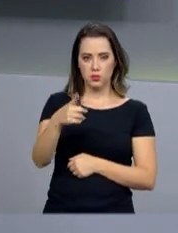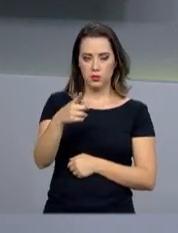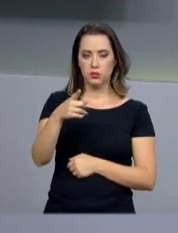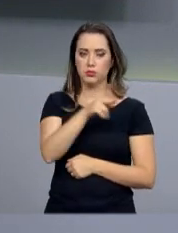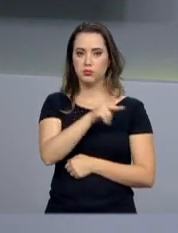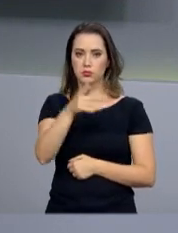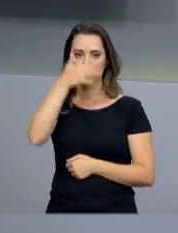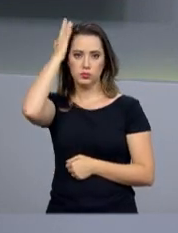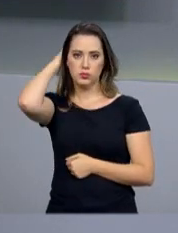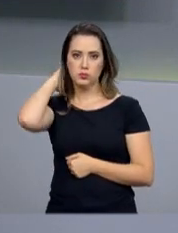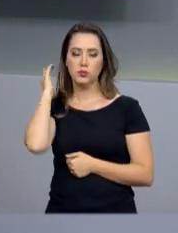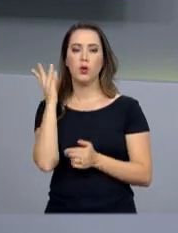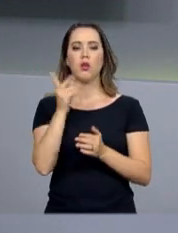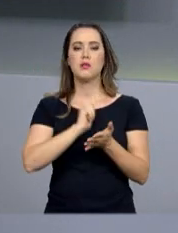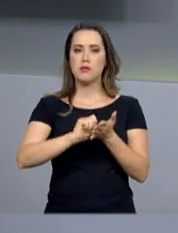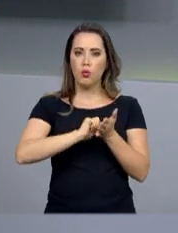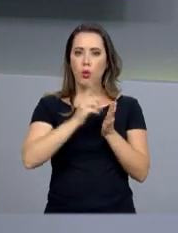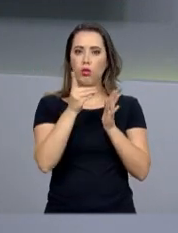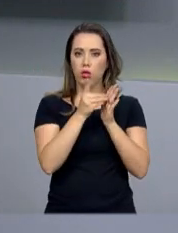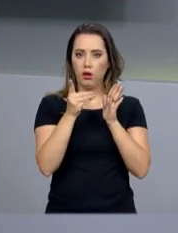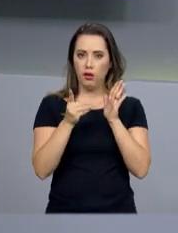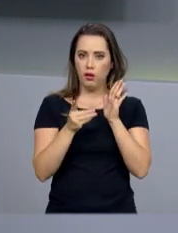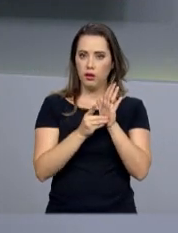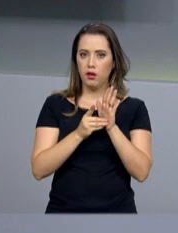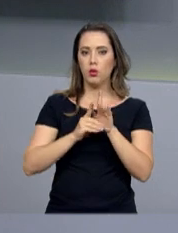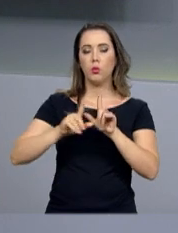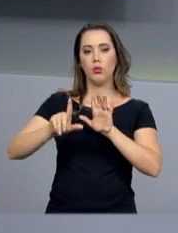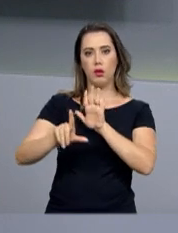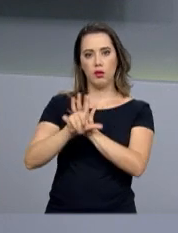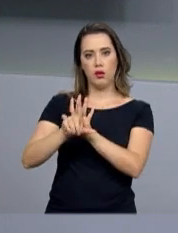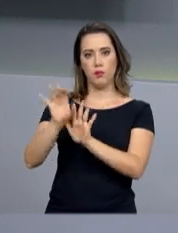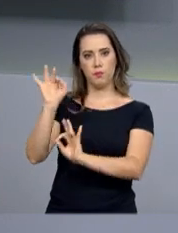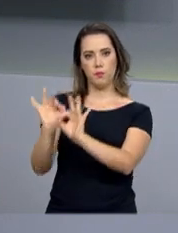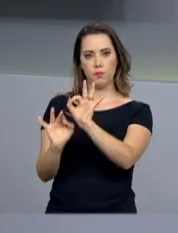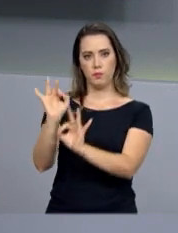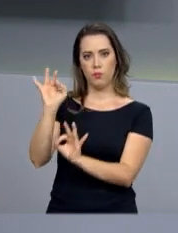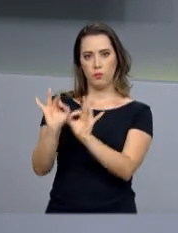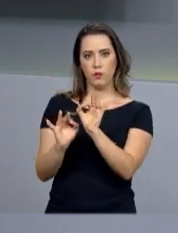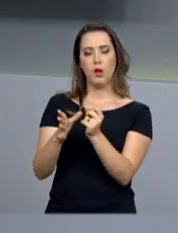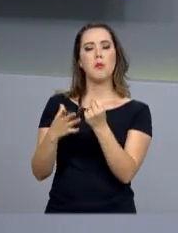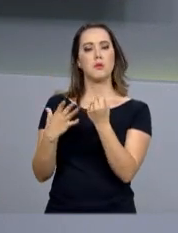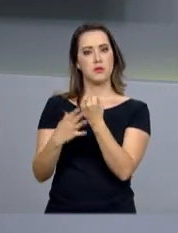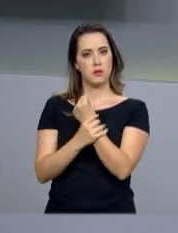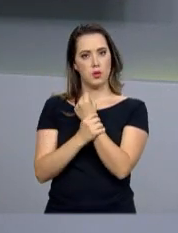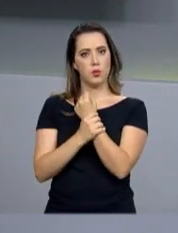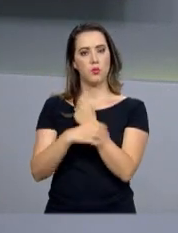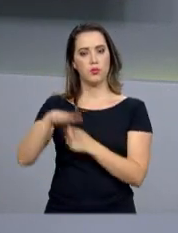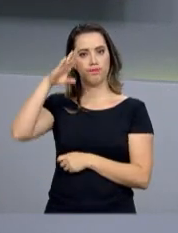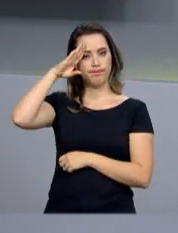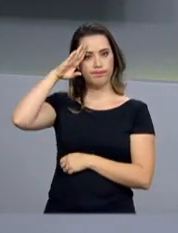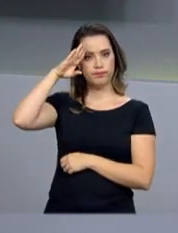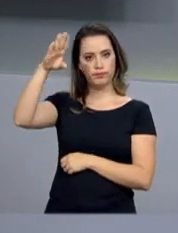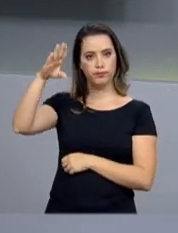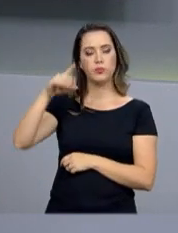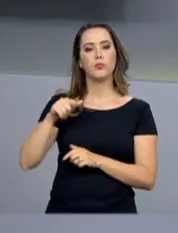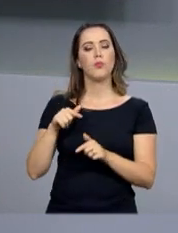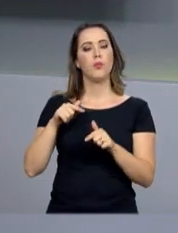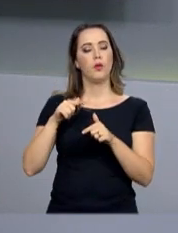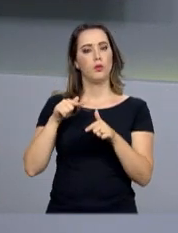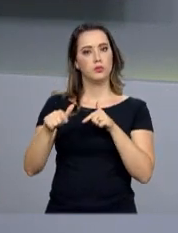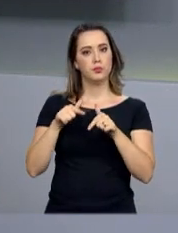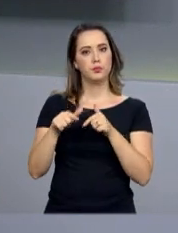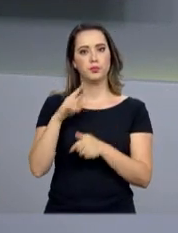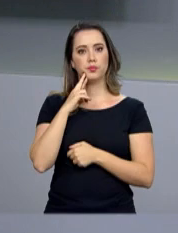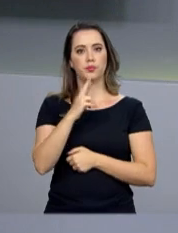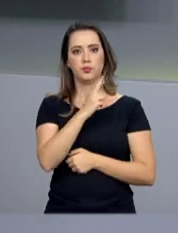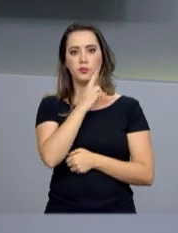presidente Michel Temer, que assinou o decreto de garantia da lei e da ordem para assegurar a atuação das Forças Armadas. Quem tem os